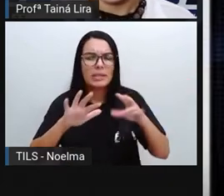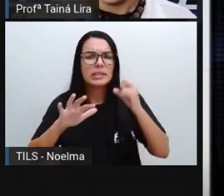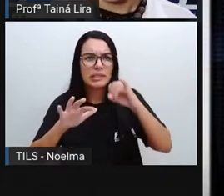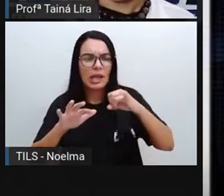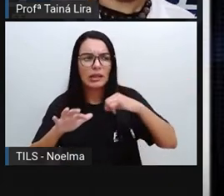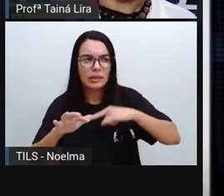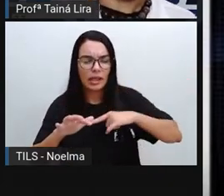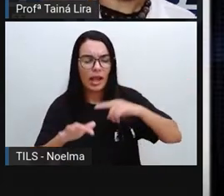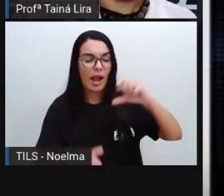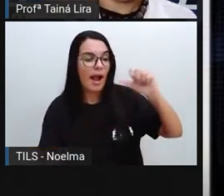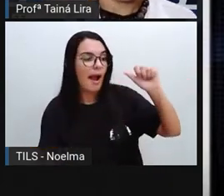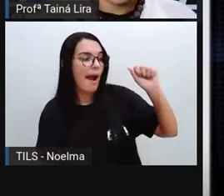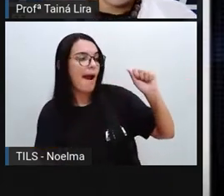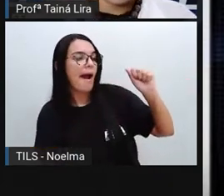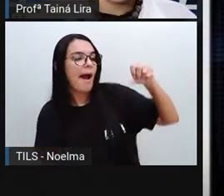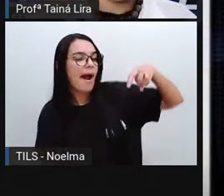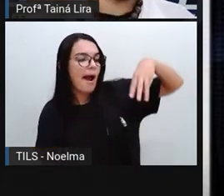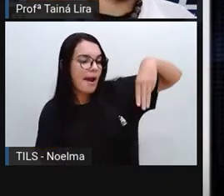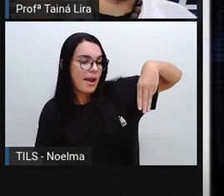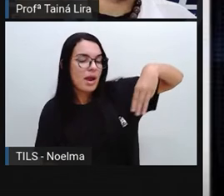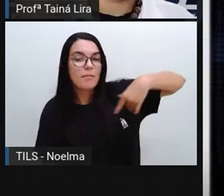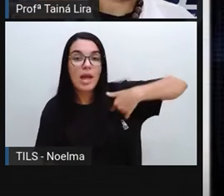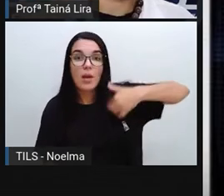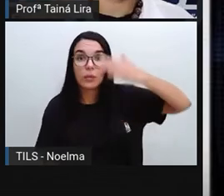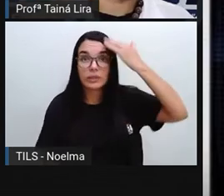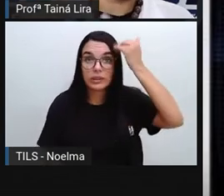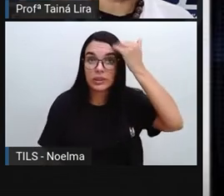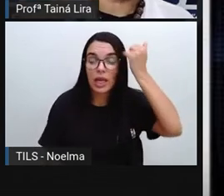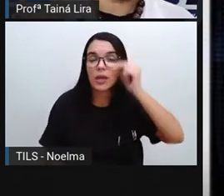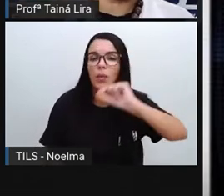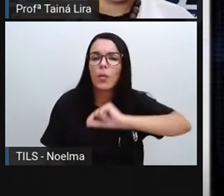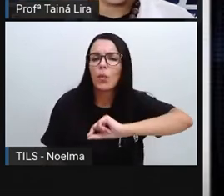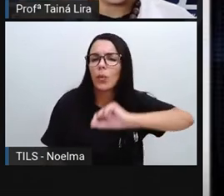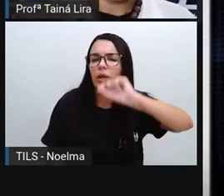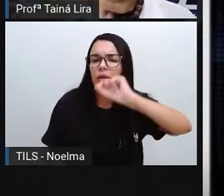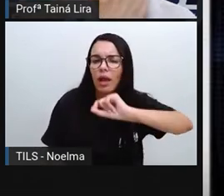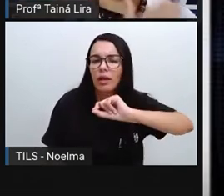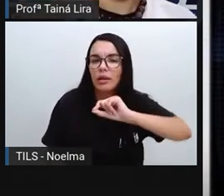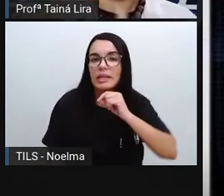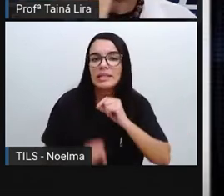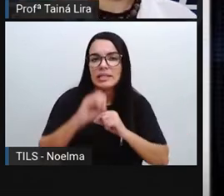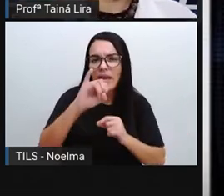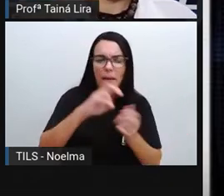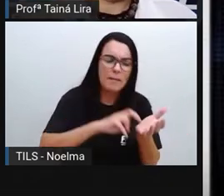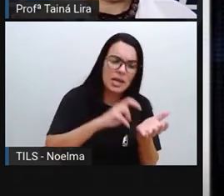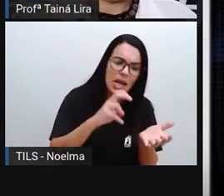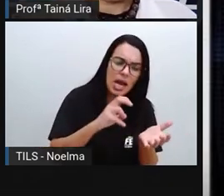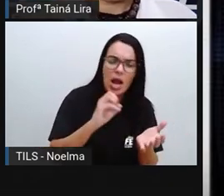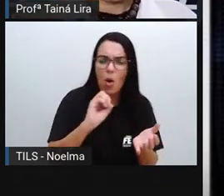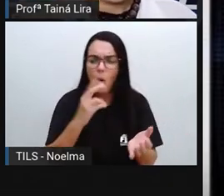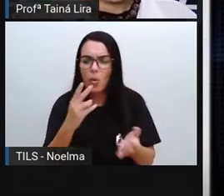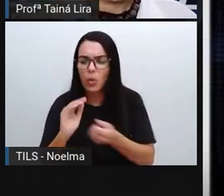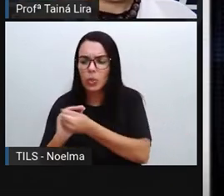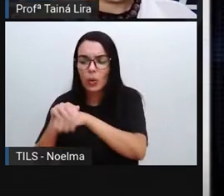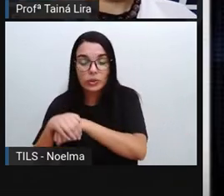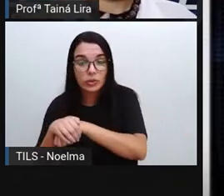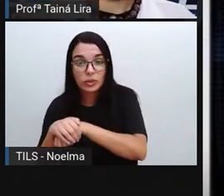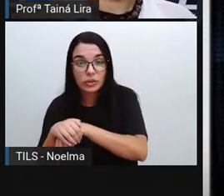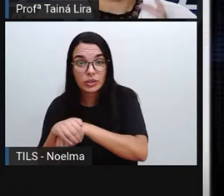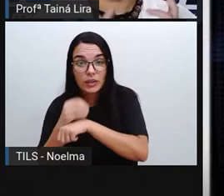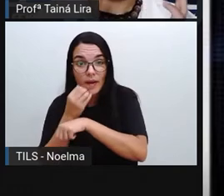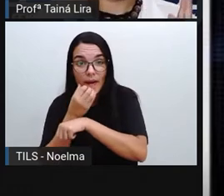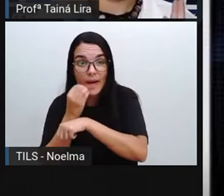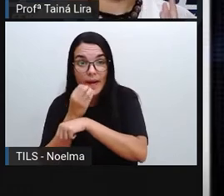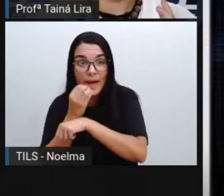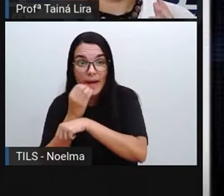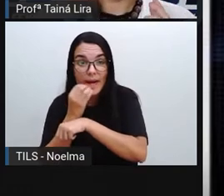assim, mas como é que eu sei através desse relógio que ele está marcando? Nove da manhã ou nove da noite? Se